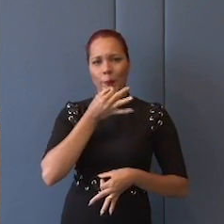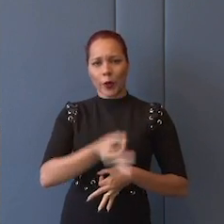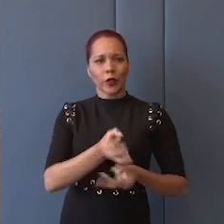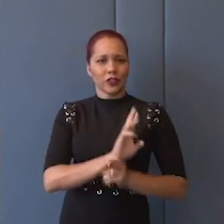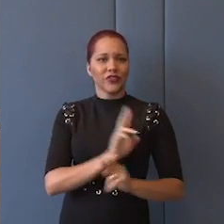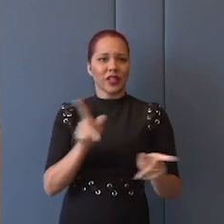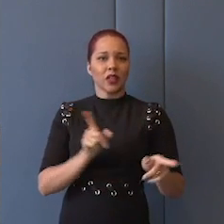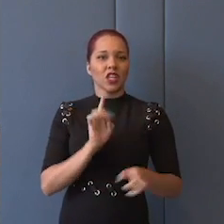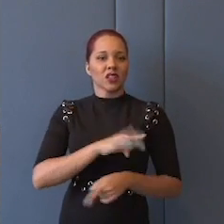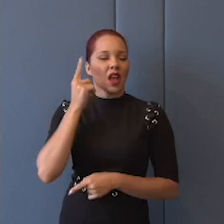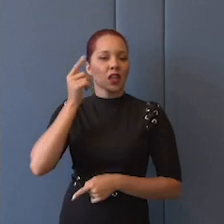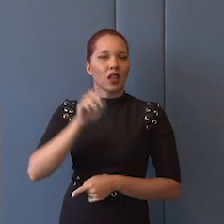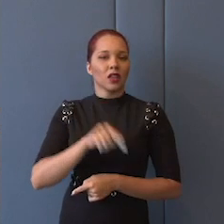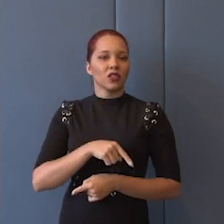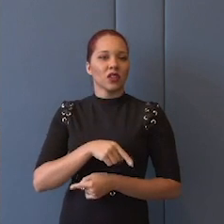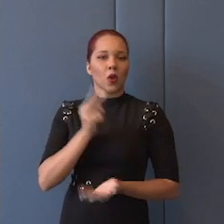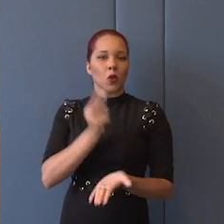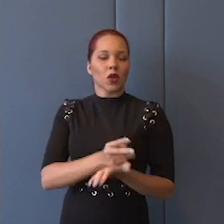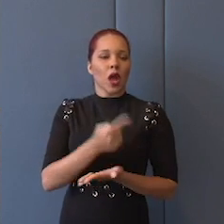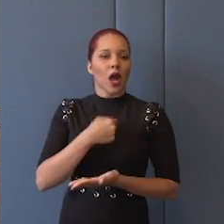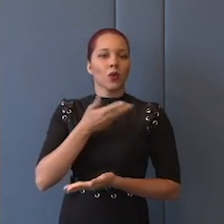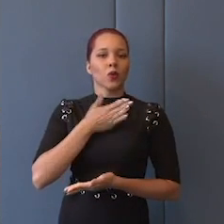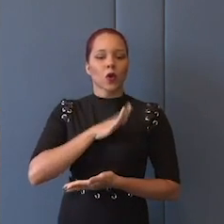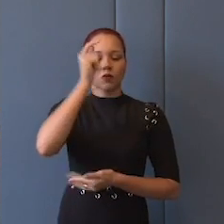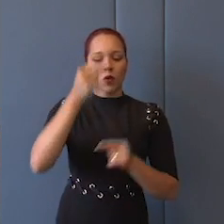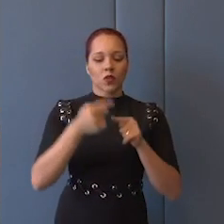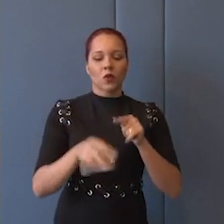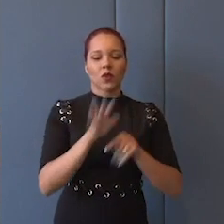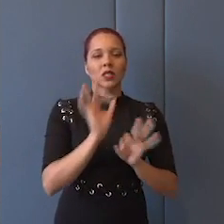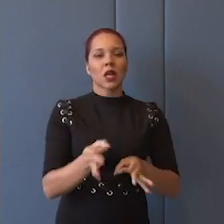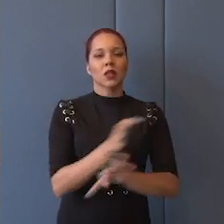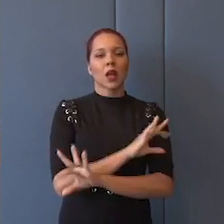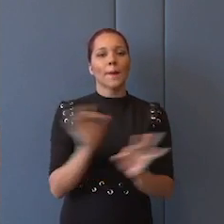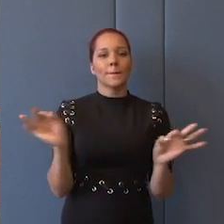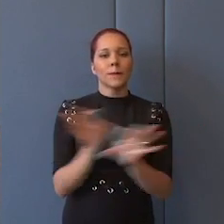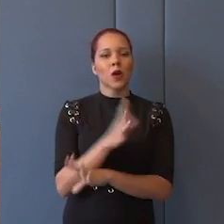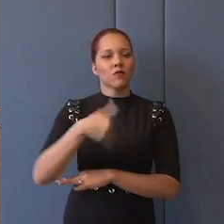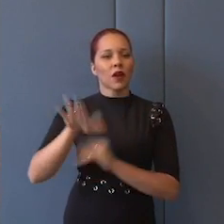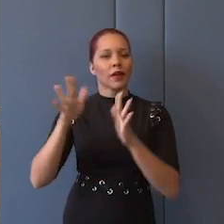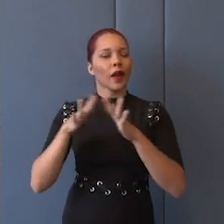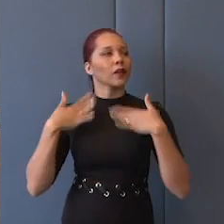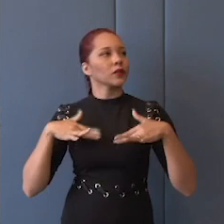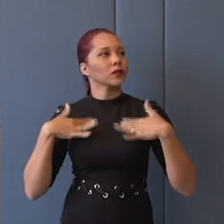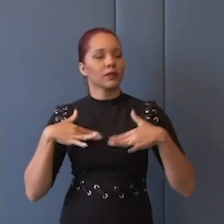essa ideia de que a posição está certa, acabou, pode ir para casa, descansar.